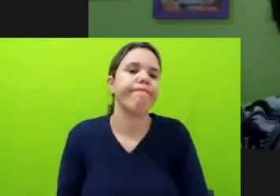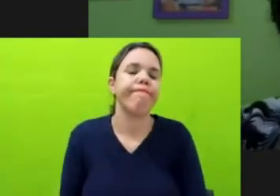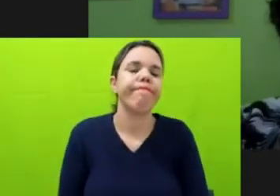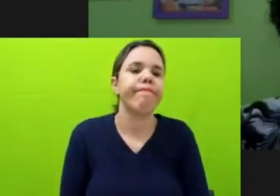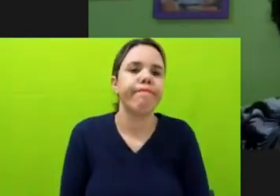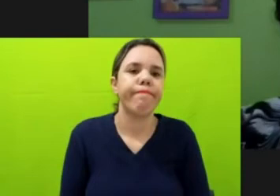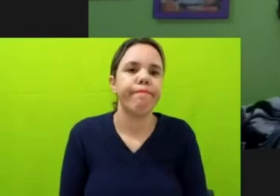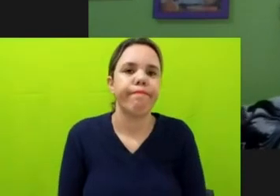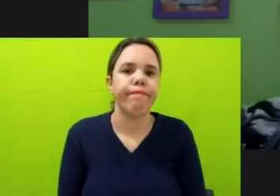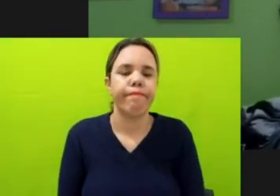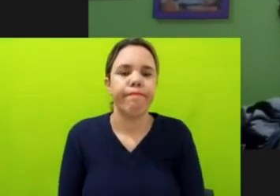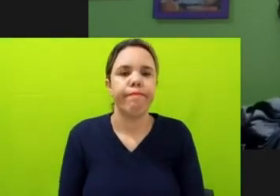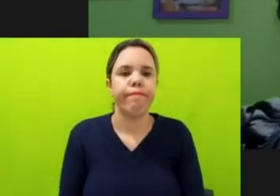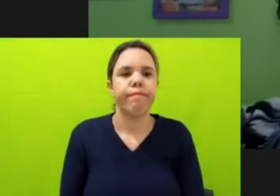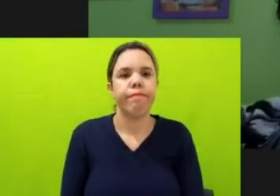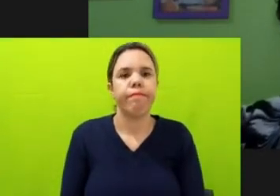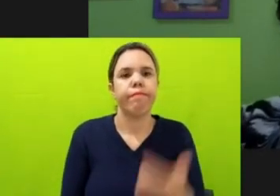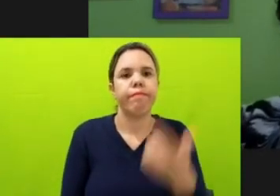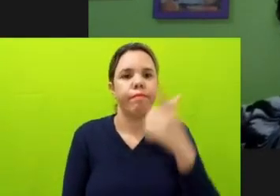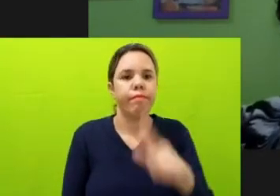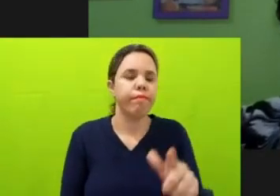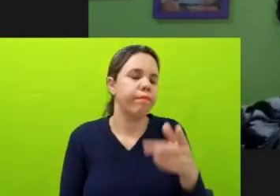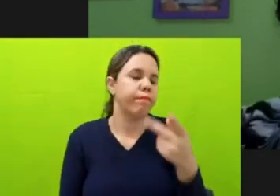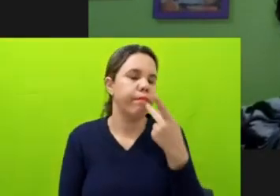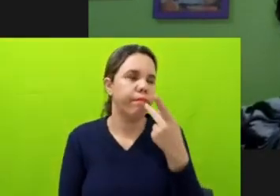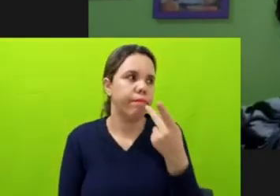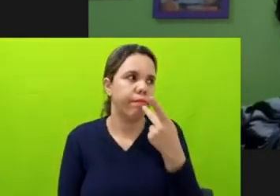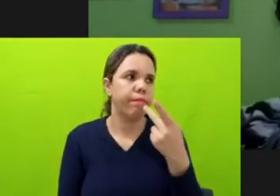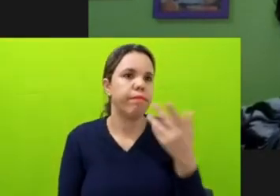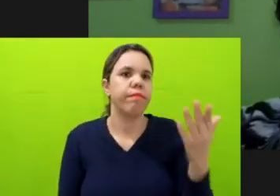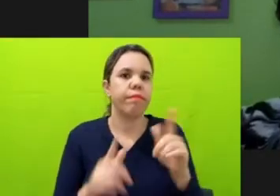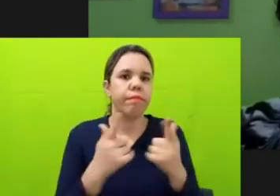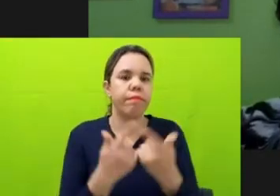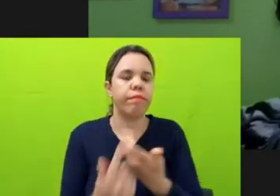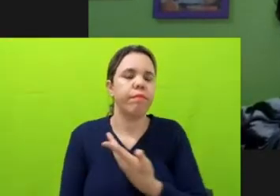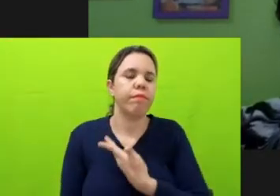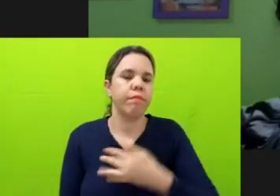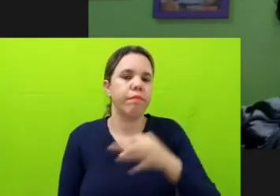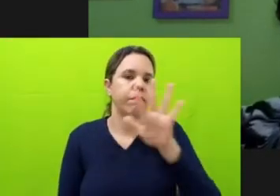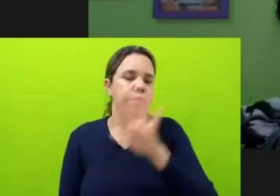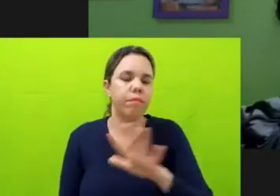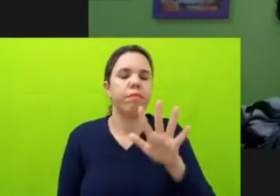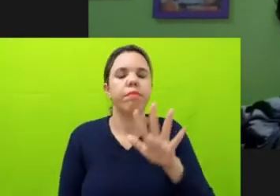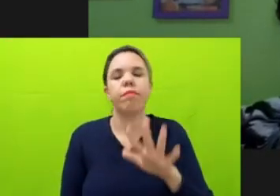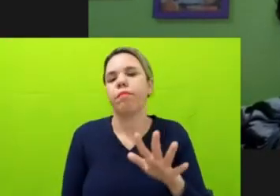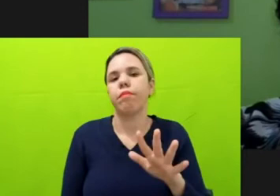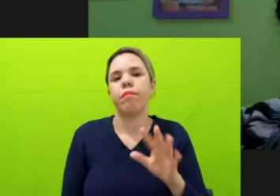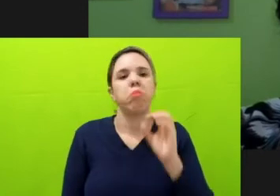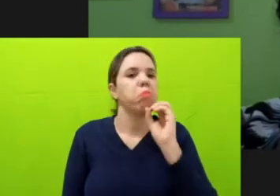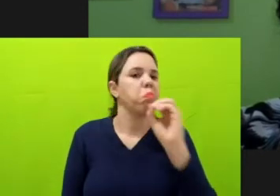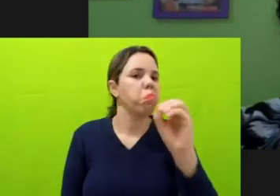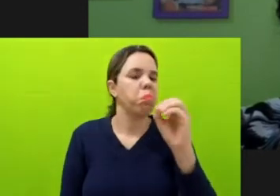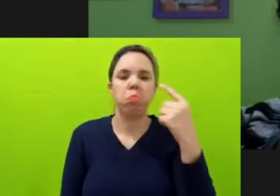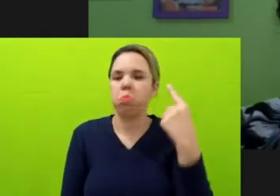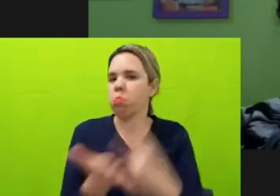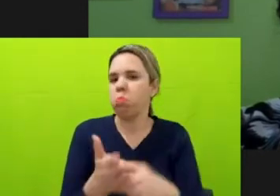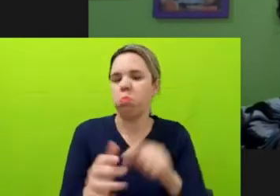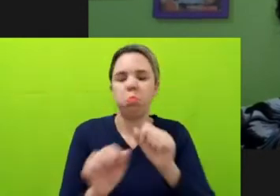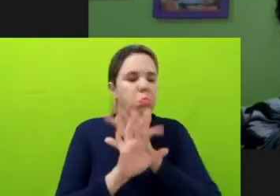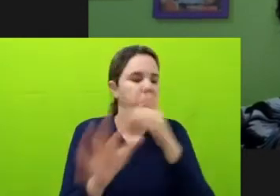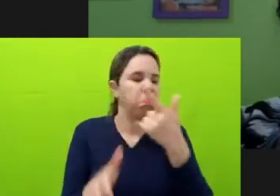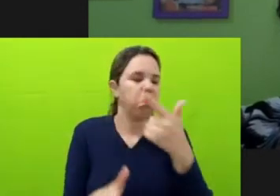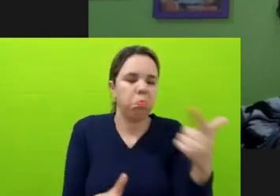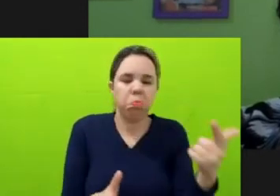a atual gestão do governo federal tem, assim, zero compromisso com transparência, e fica tudo muito mais